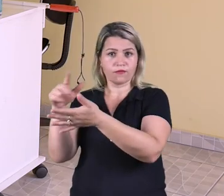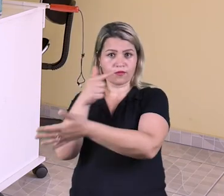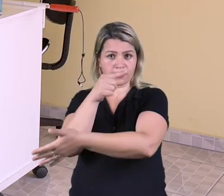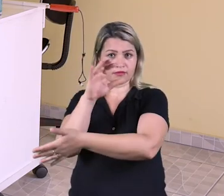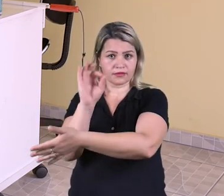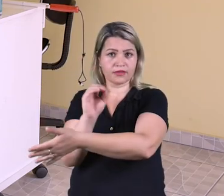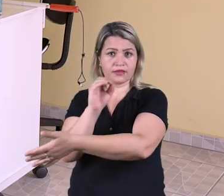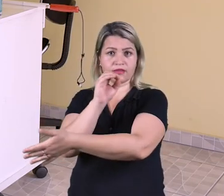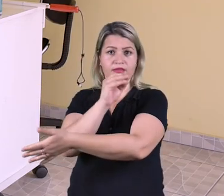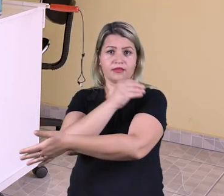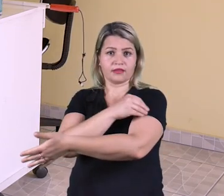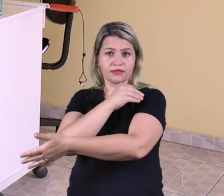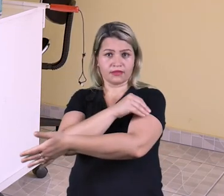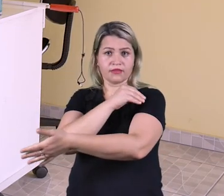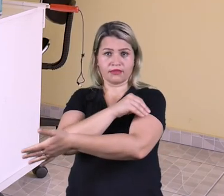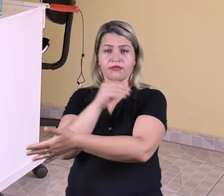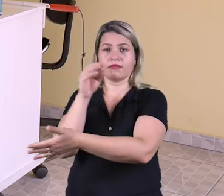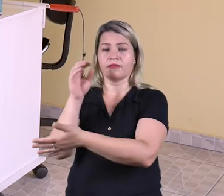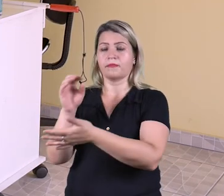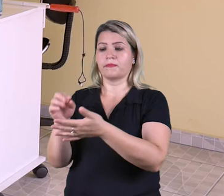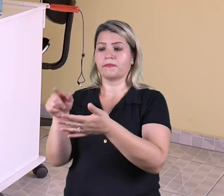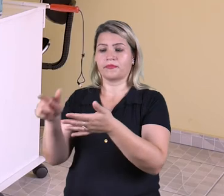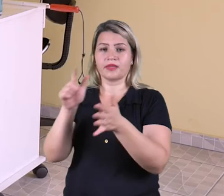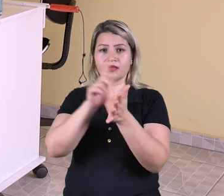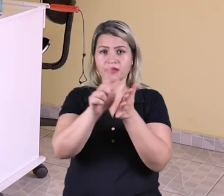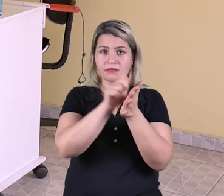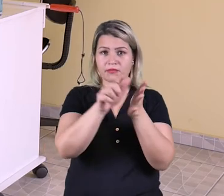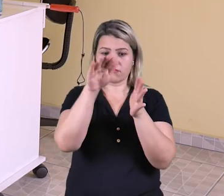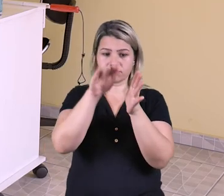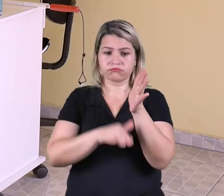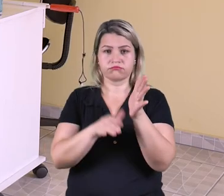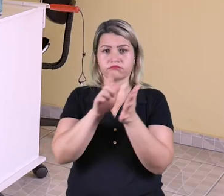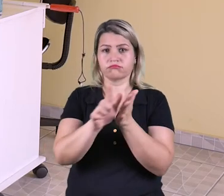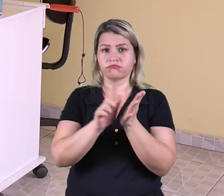e limpar de cima para baixo.